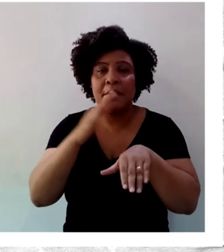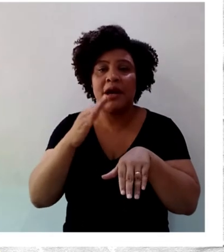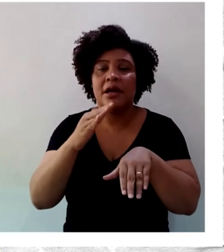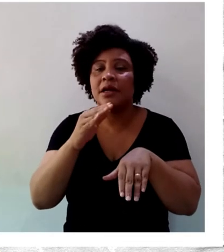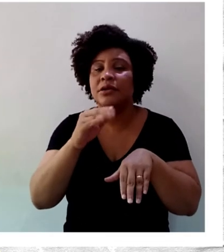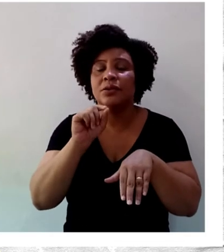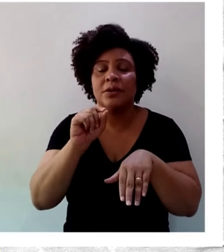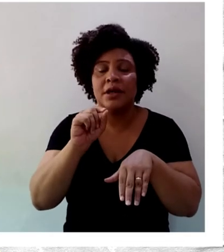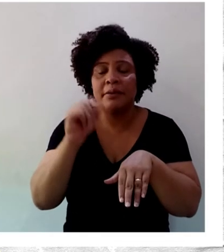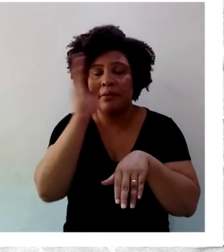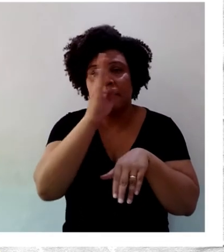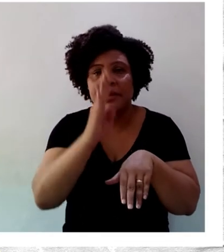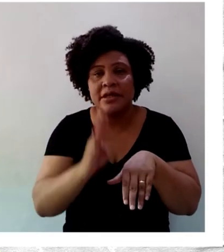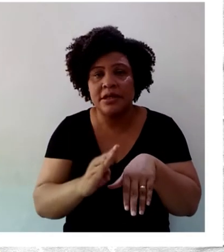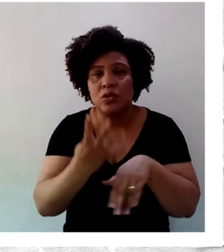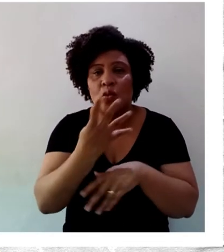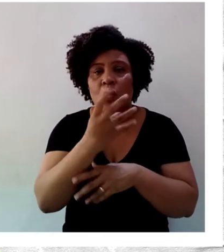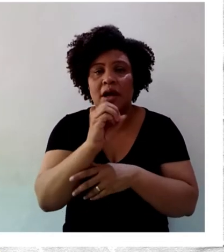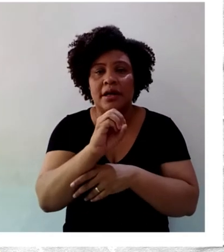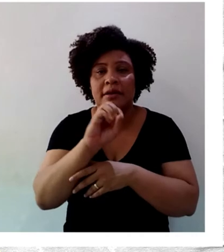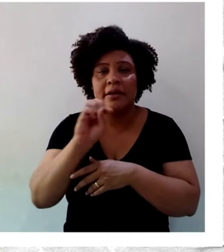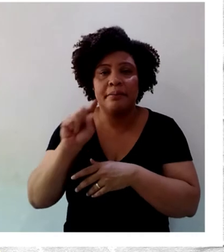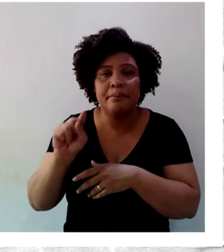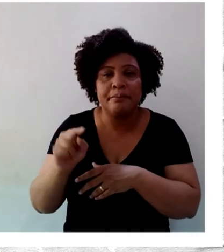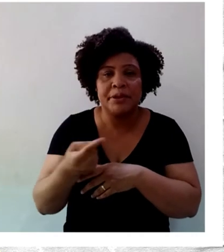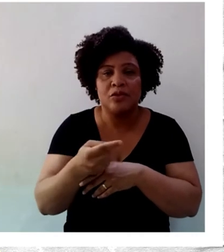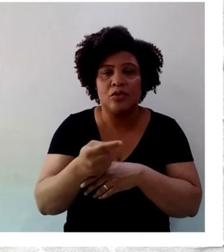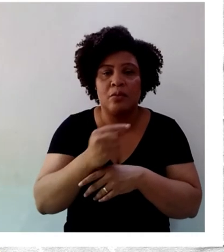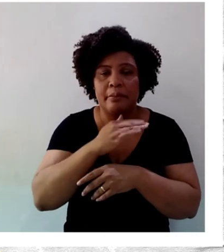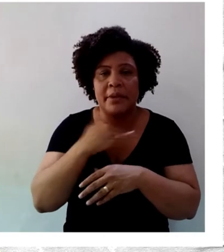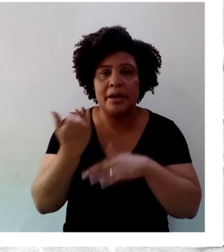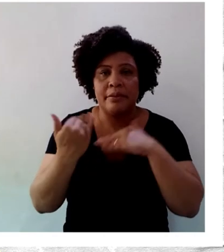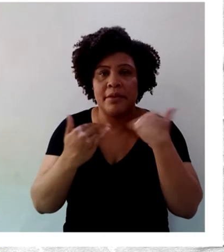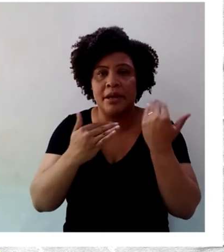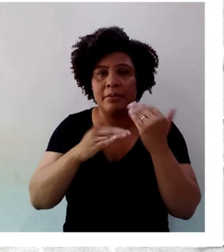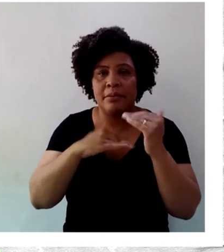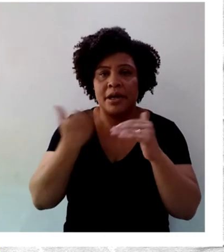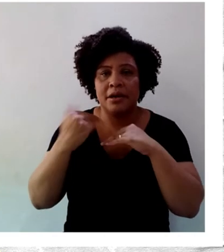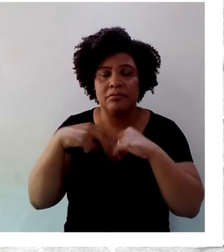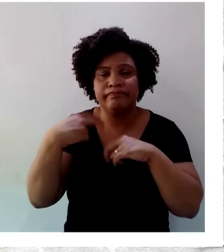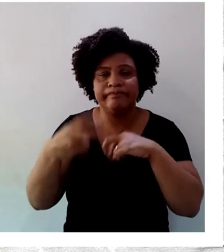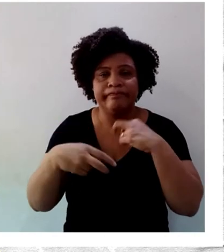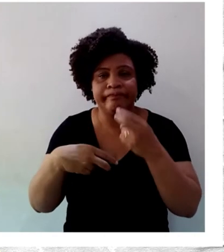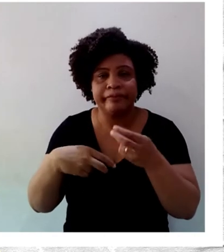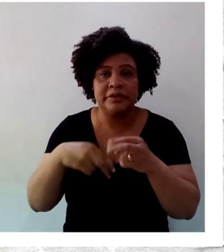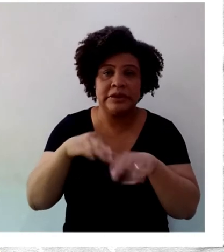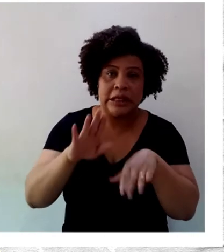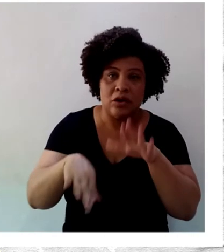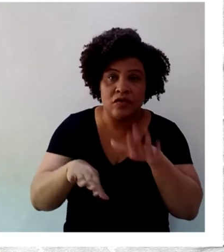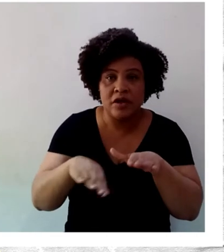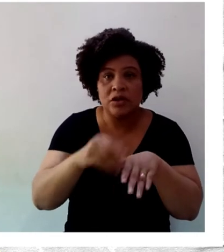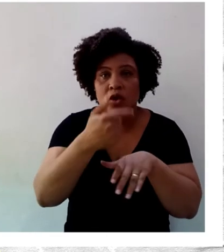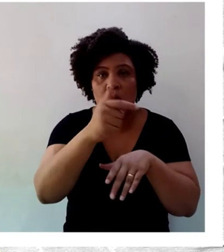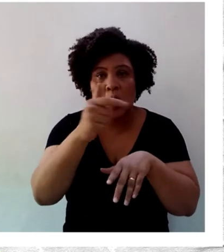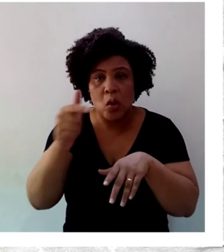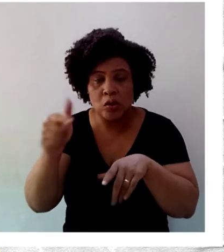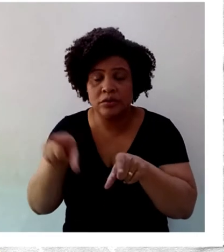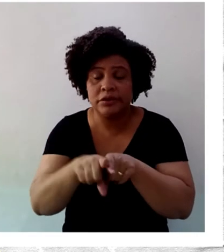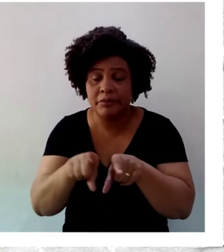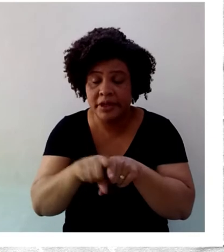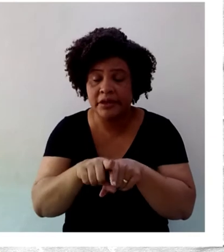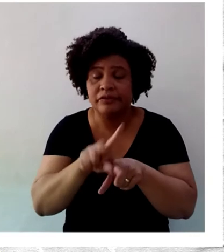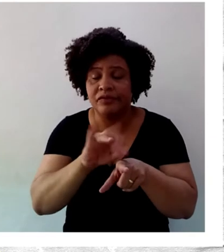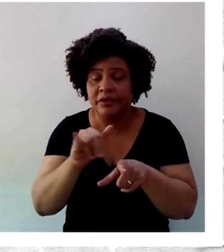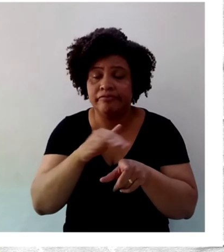brasileiros e brasileiras já morreram e talvez morram outros 60 mil no